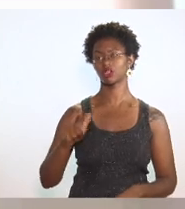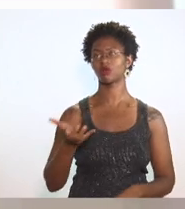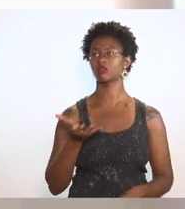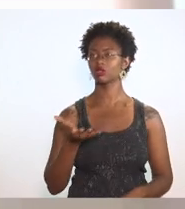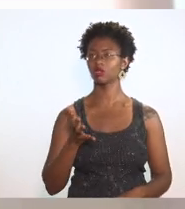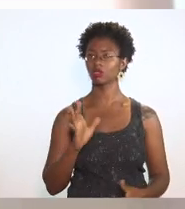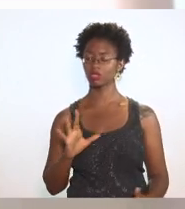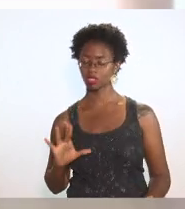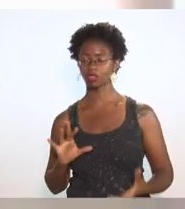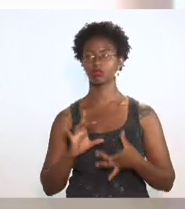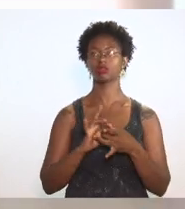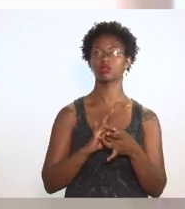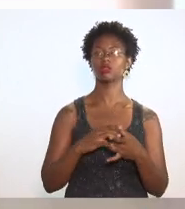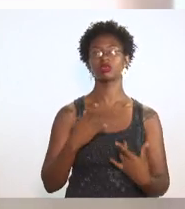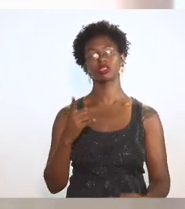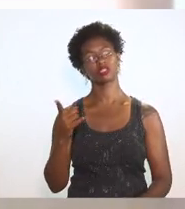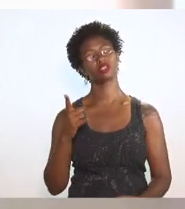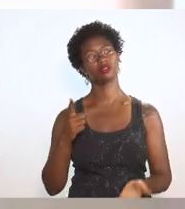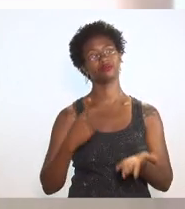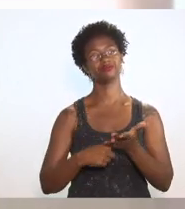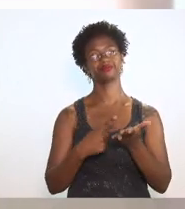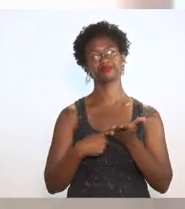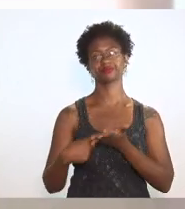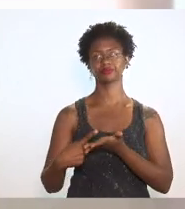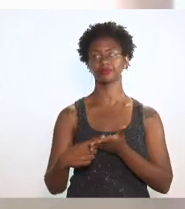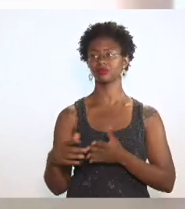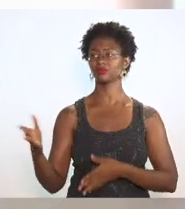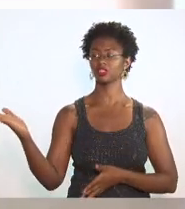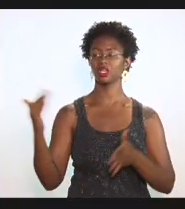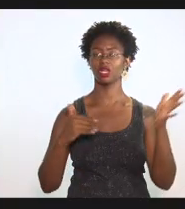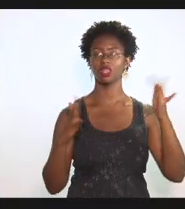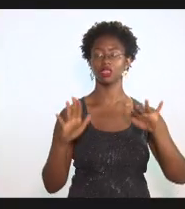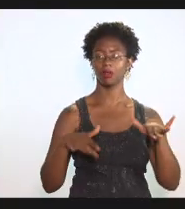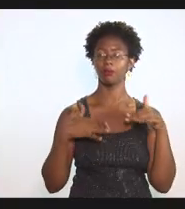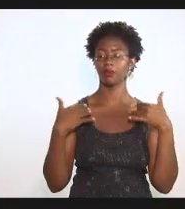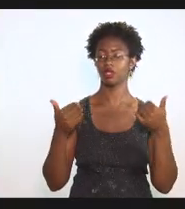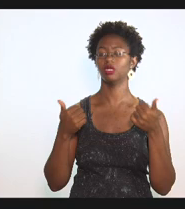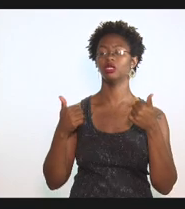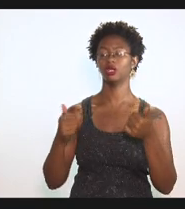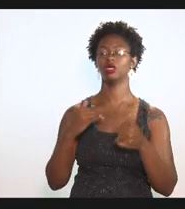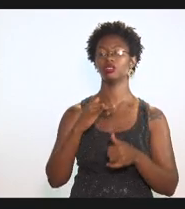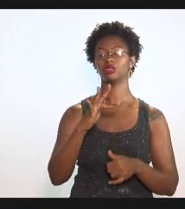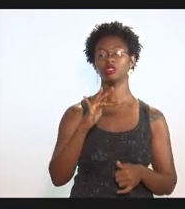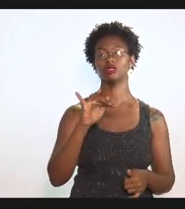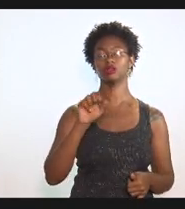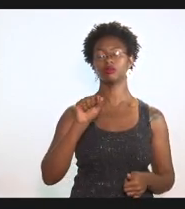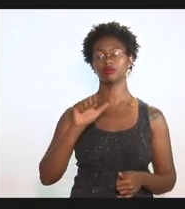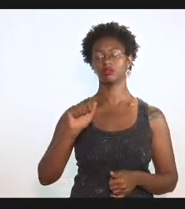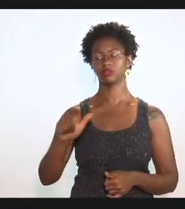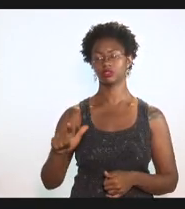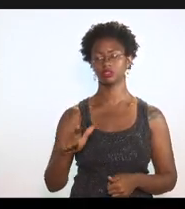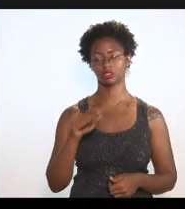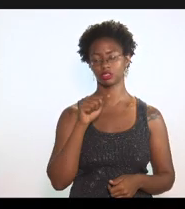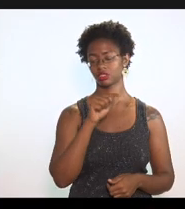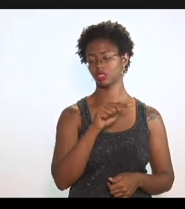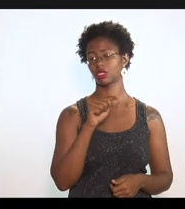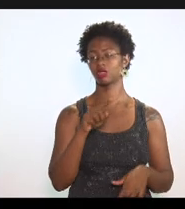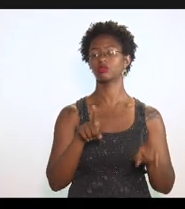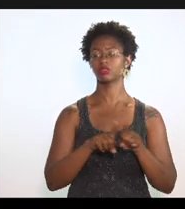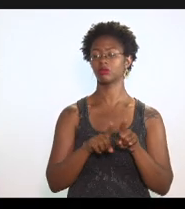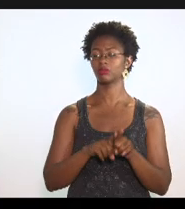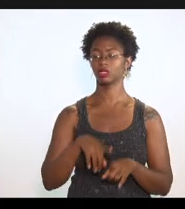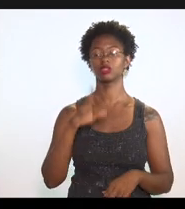combinação para trazer benefícios fiscais mais vantajosos do que se pretende colar, já